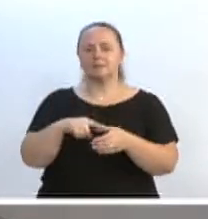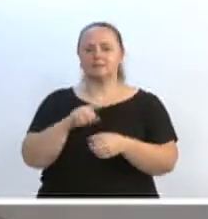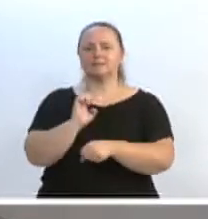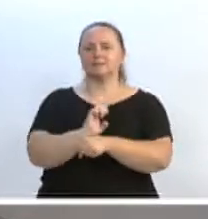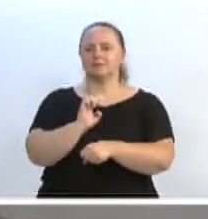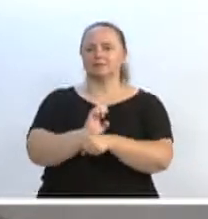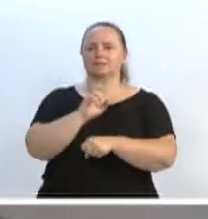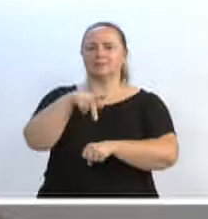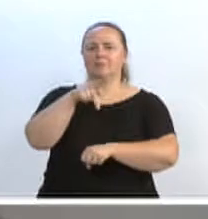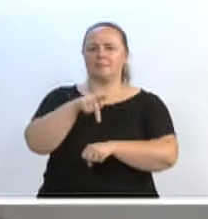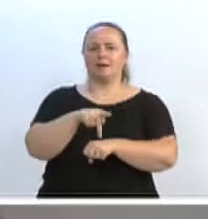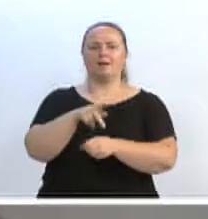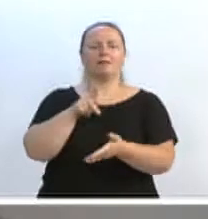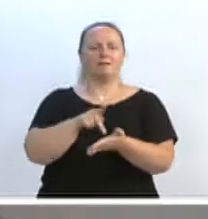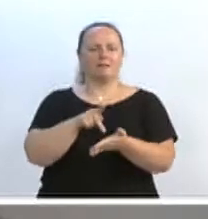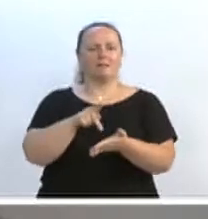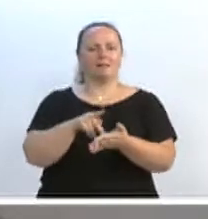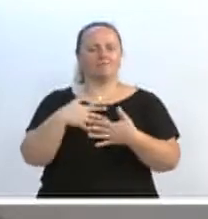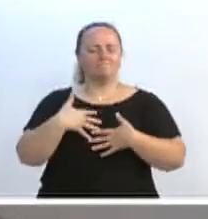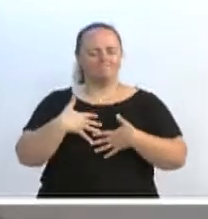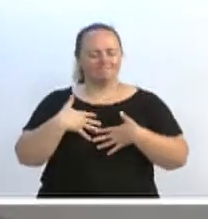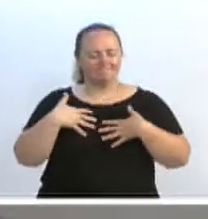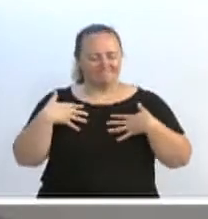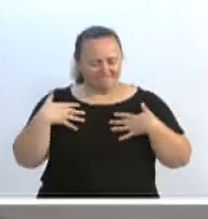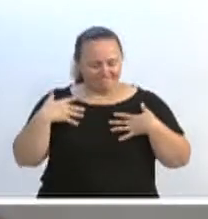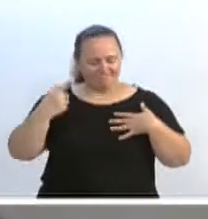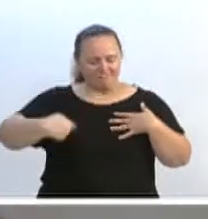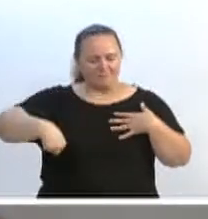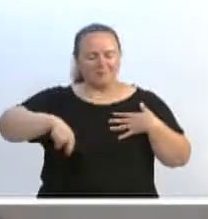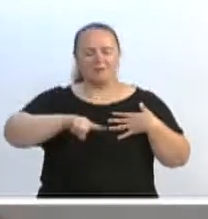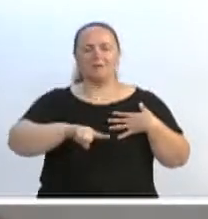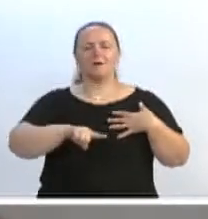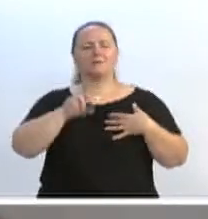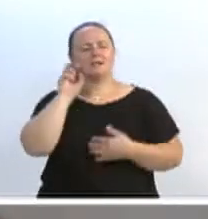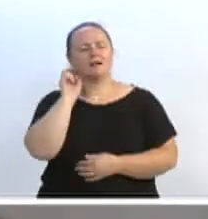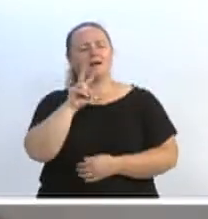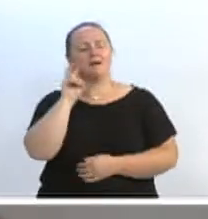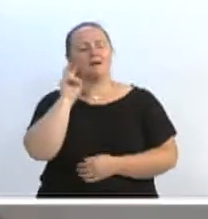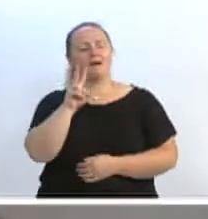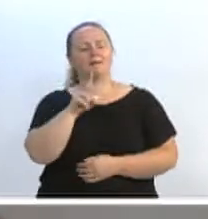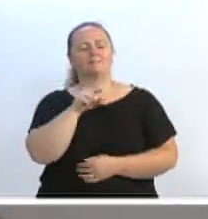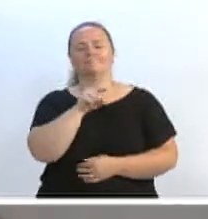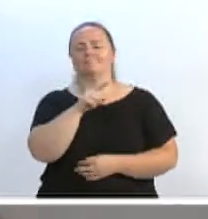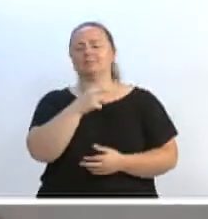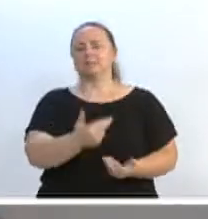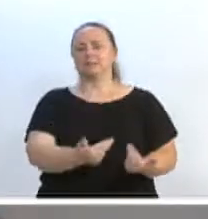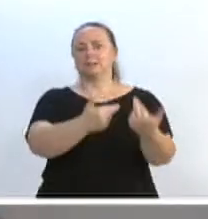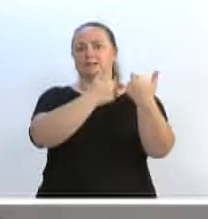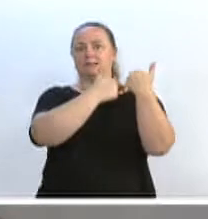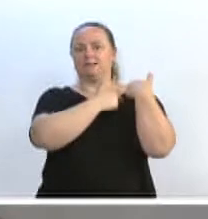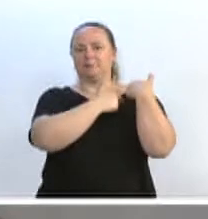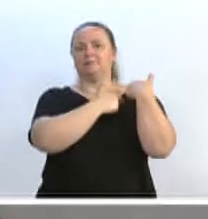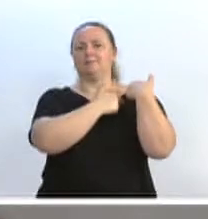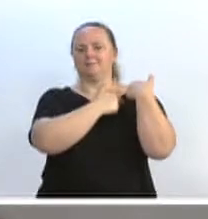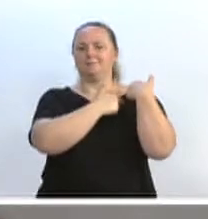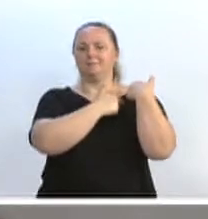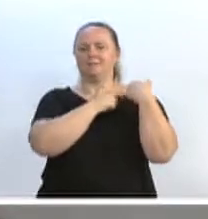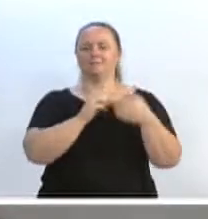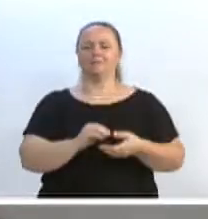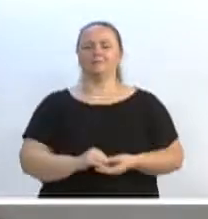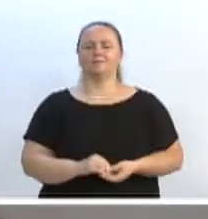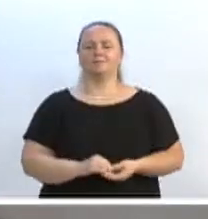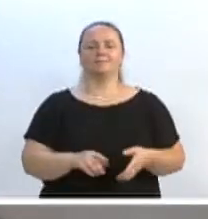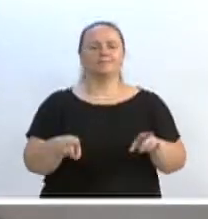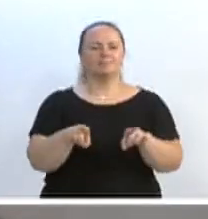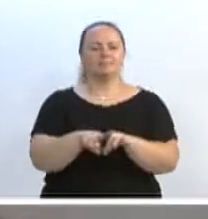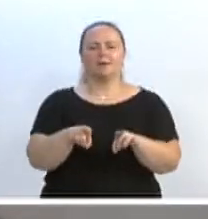dúvidas, é uma grande honra e responsabilidade de importância e impar. Eu também quero registrar